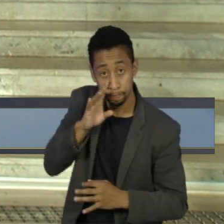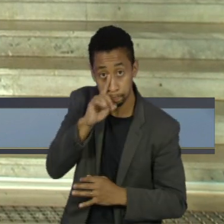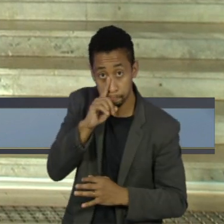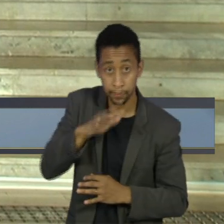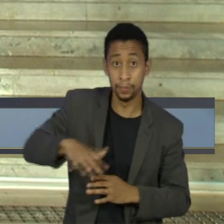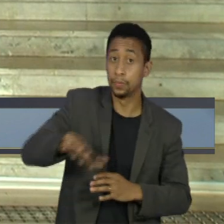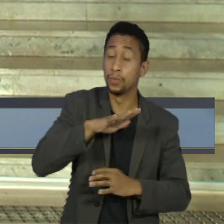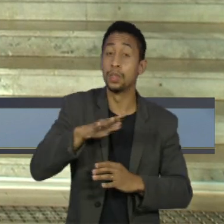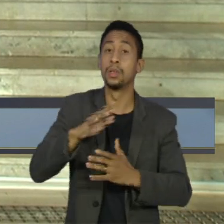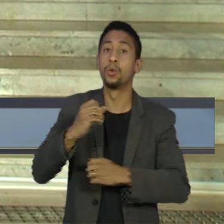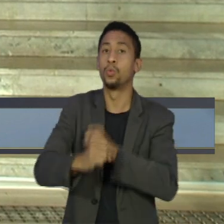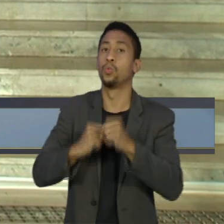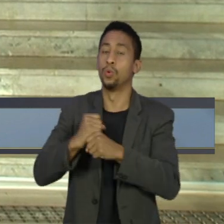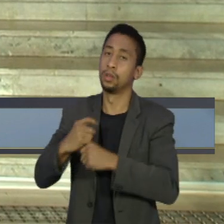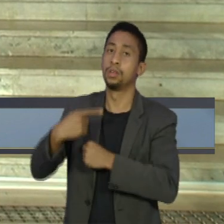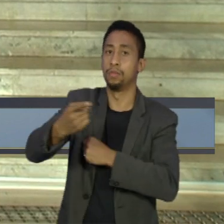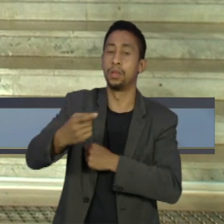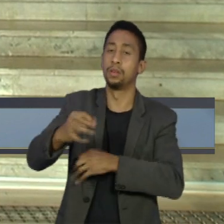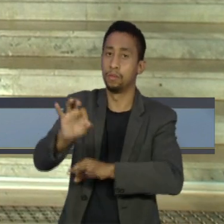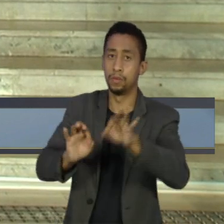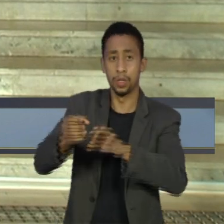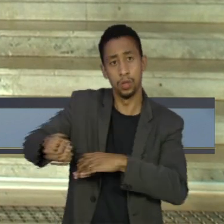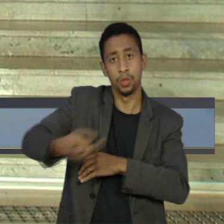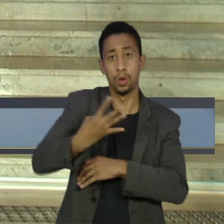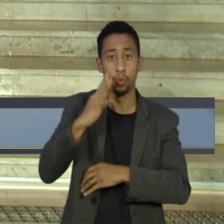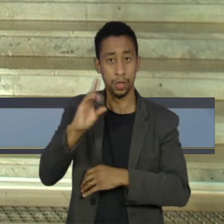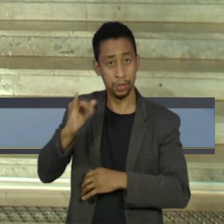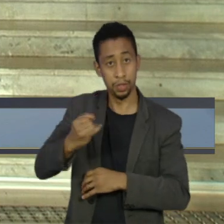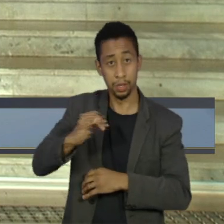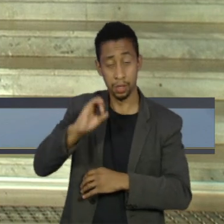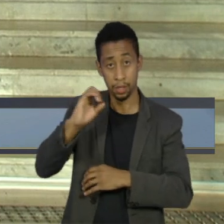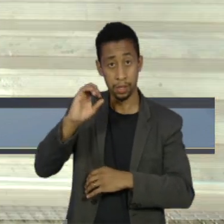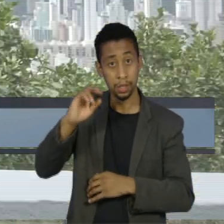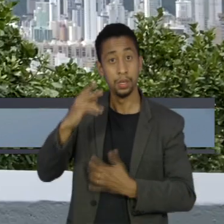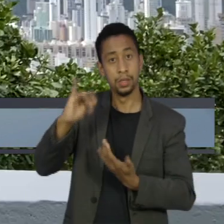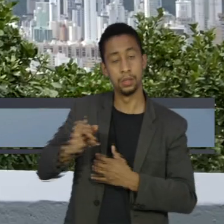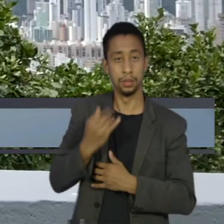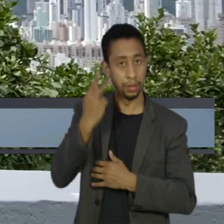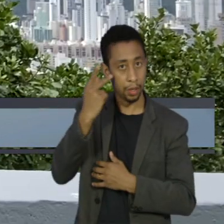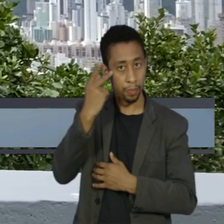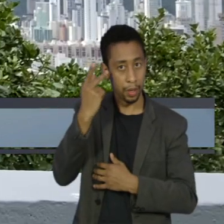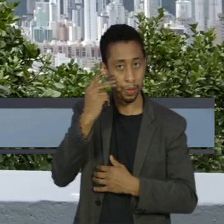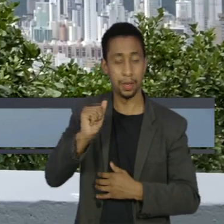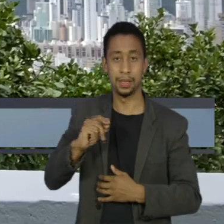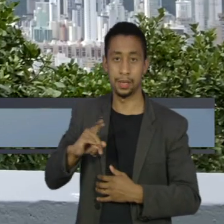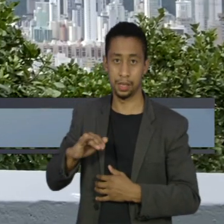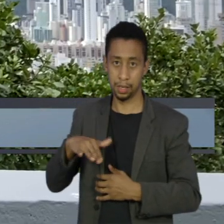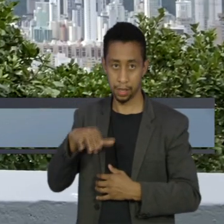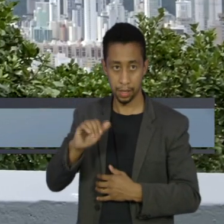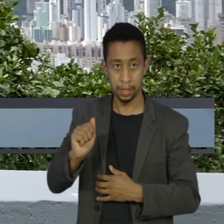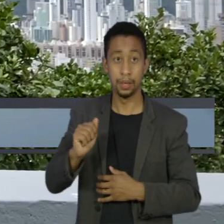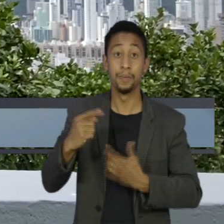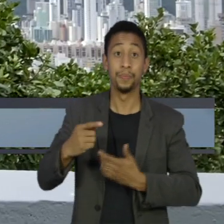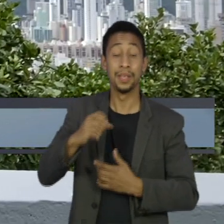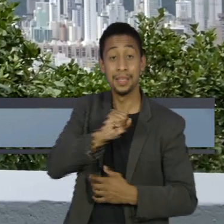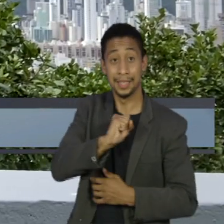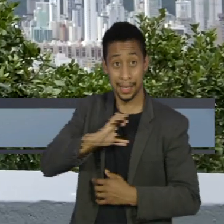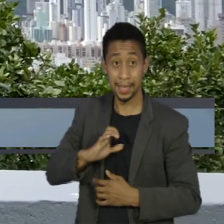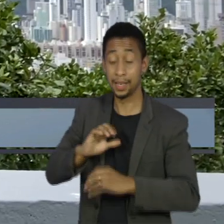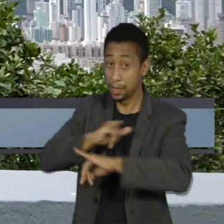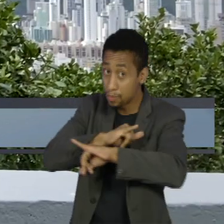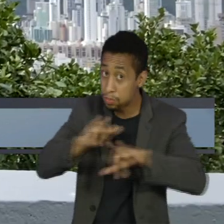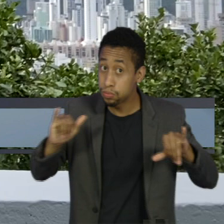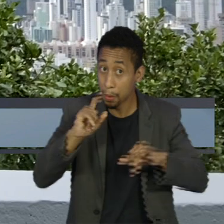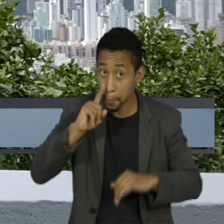feita só no ano que vem, em 4 de janeiro. De São Paulo, Adriana Simil. A Defesa Civil de Santa Catarina emitiu um